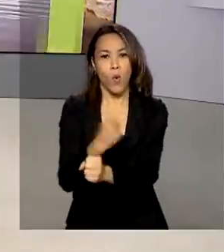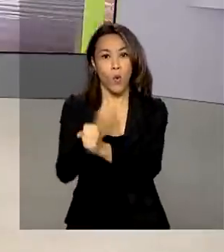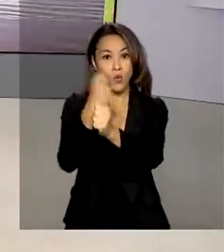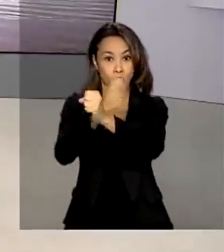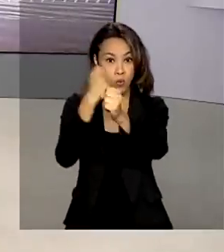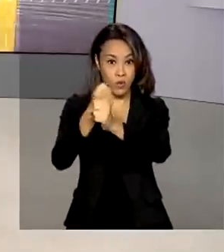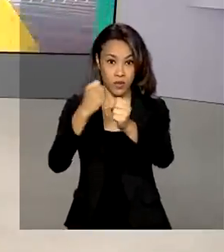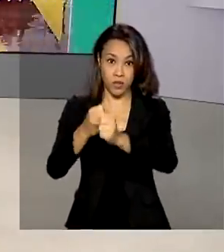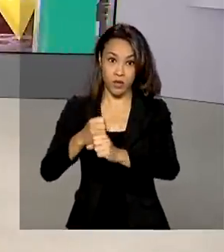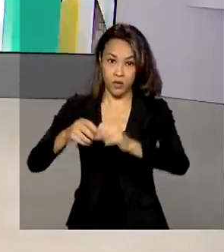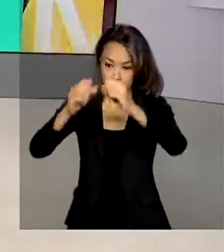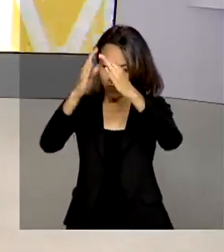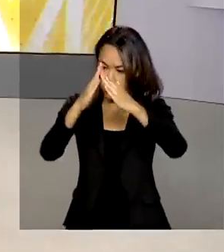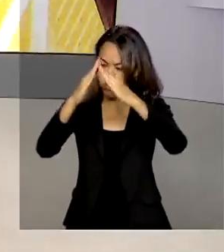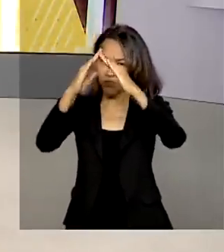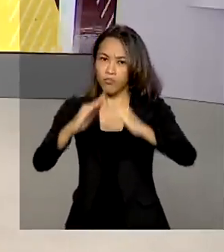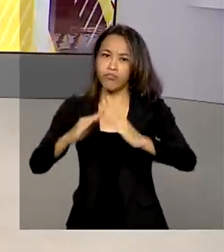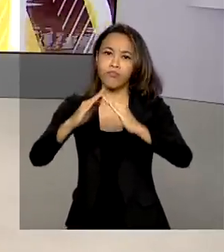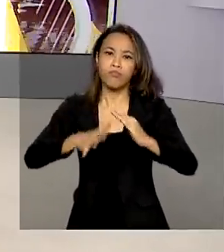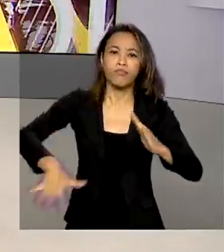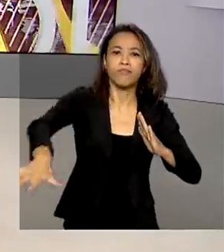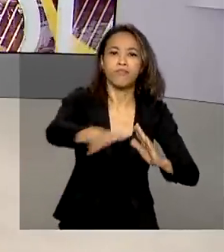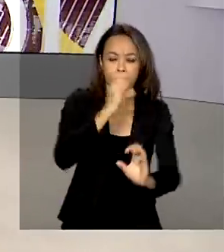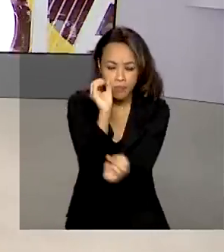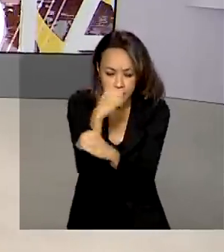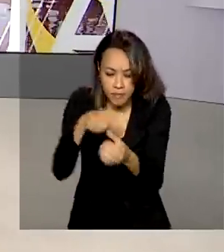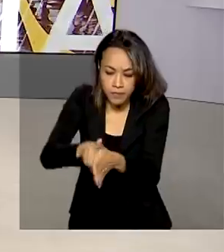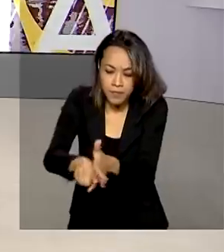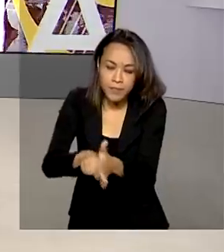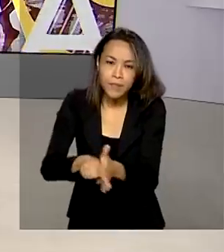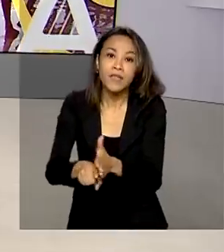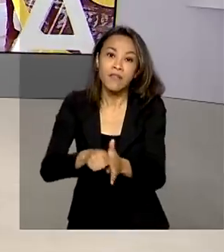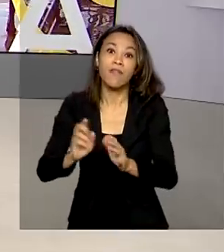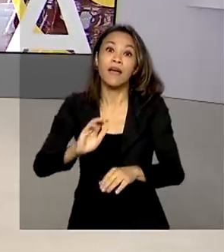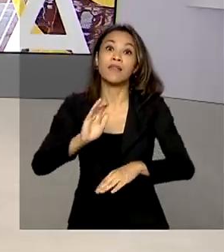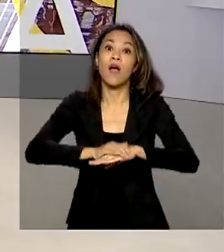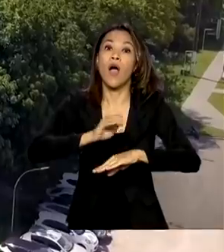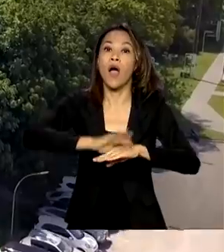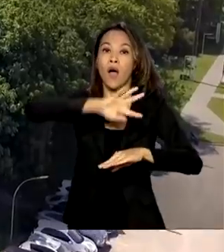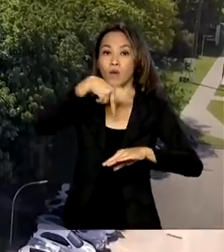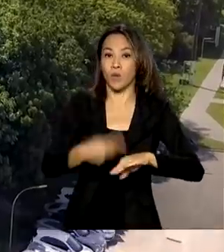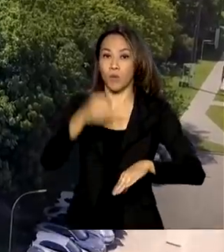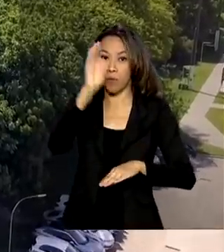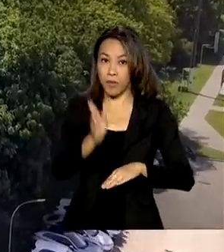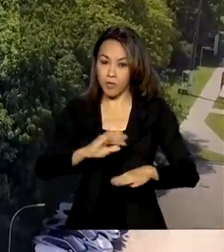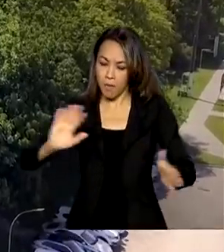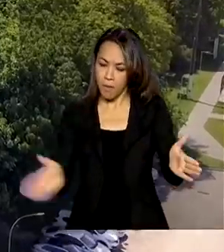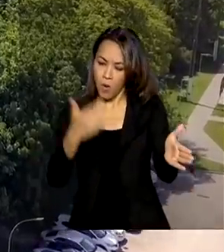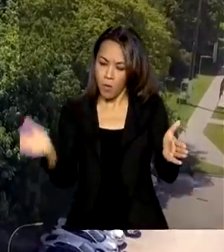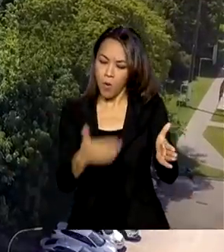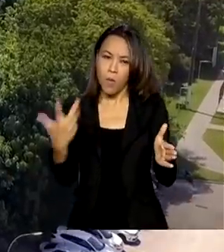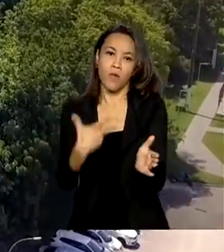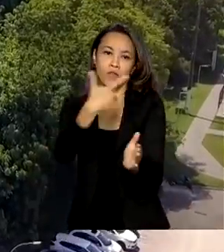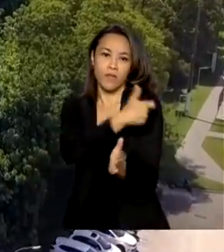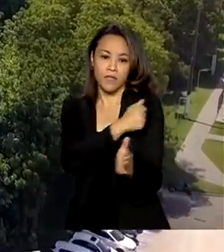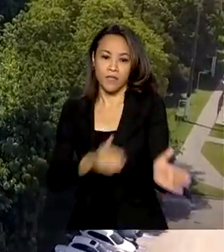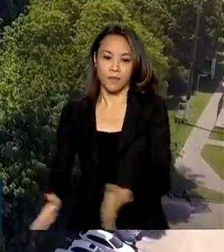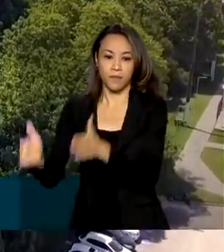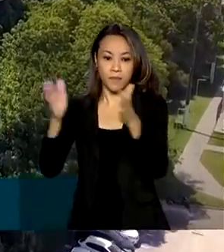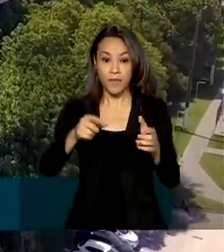Saúde. O projeto deve dar autonomia ao Brasil na produção de vacinas. O Complexo Industrial de